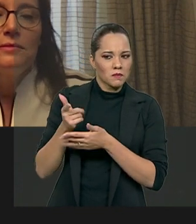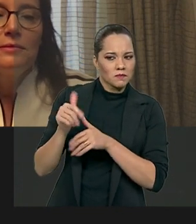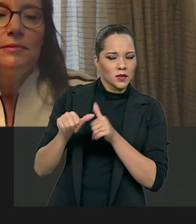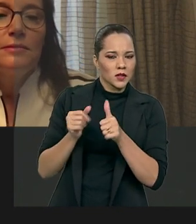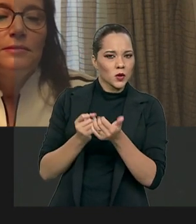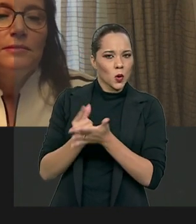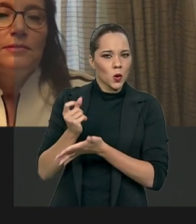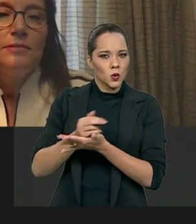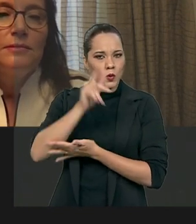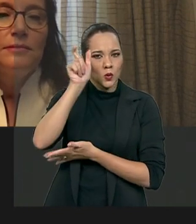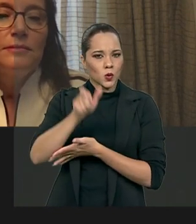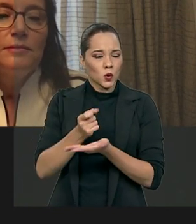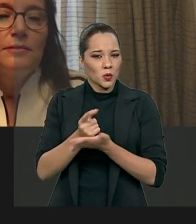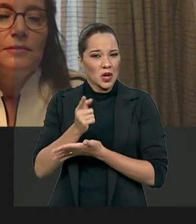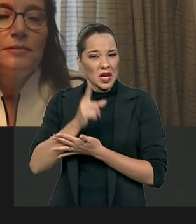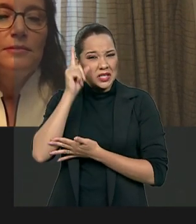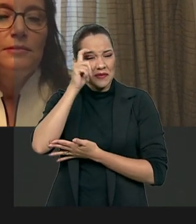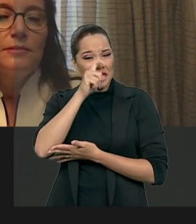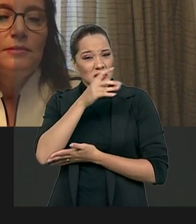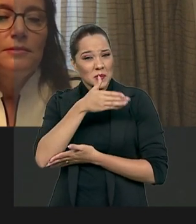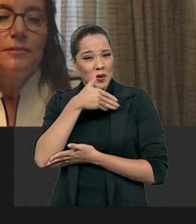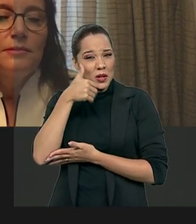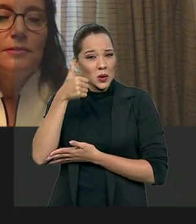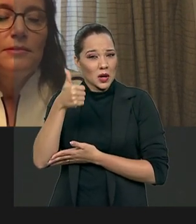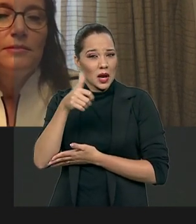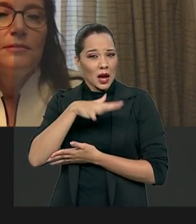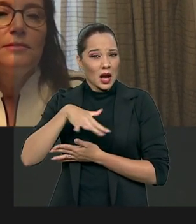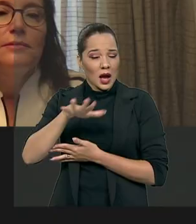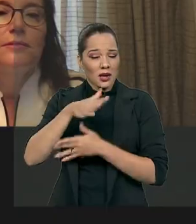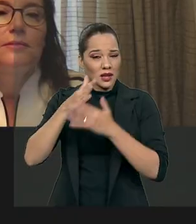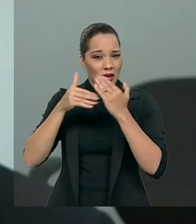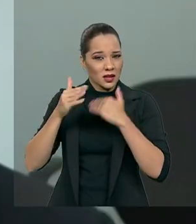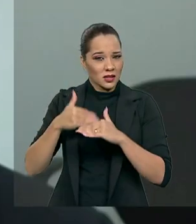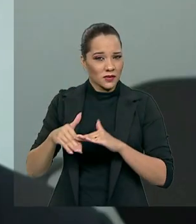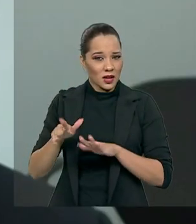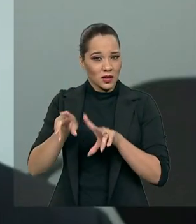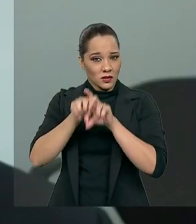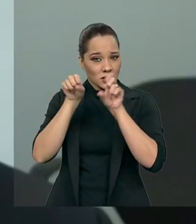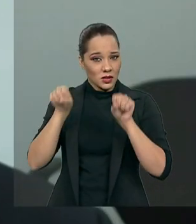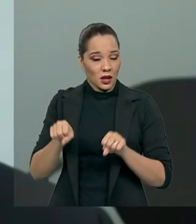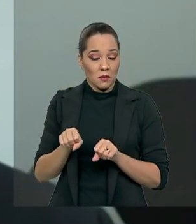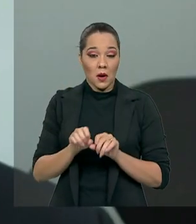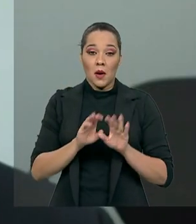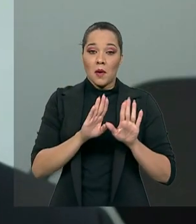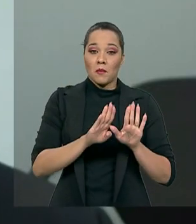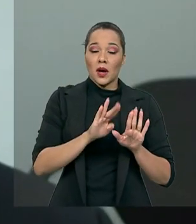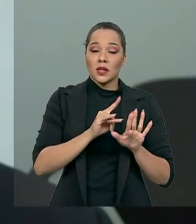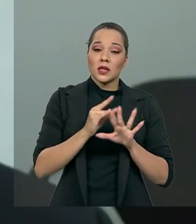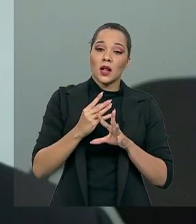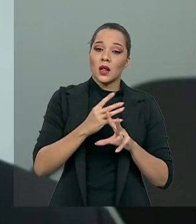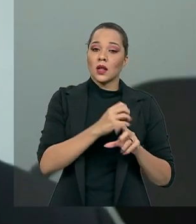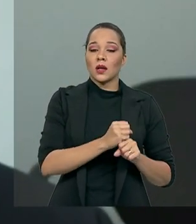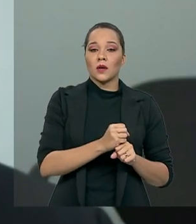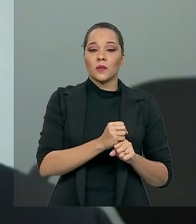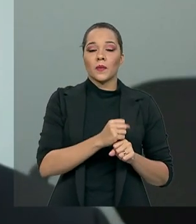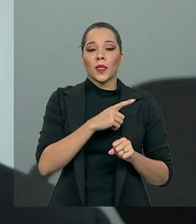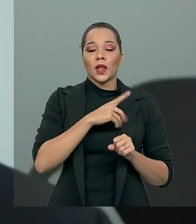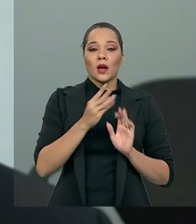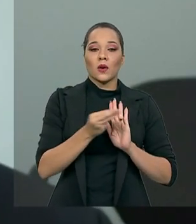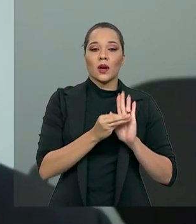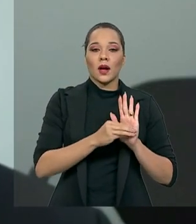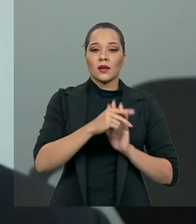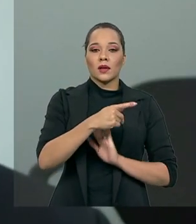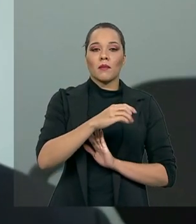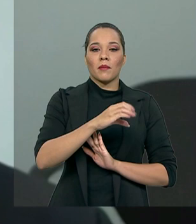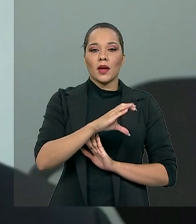seja difícil melhorar muito a questão da regressividade do nosso sistema, mas a alíquota uniforme, que está prevista lá na